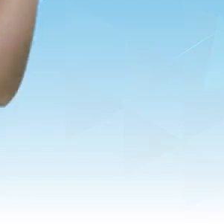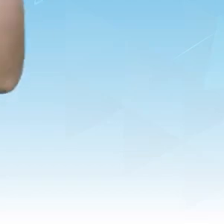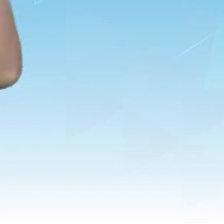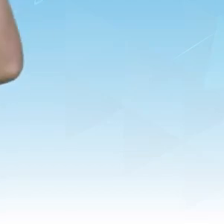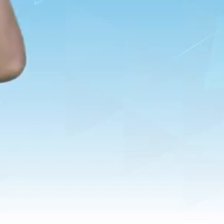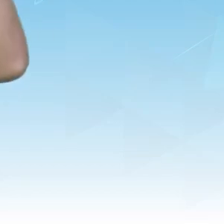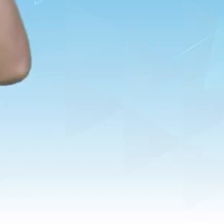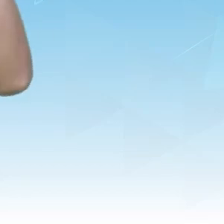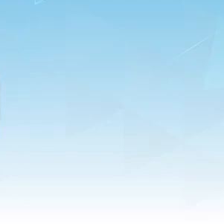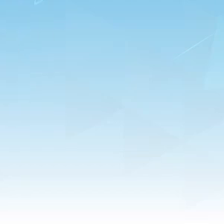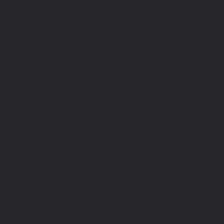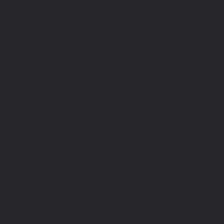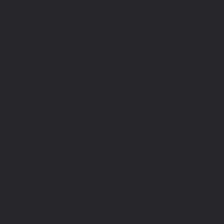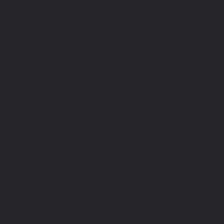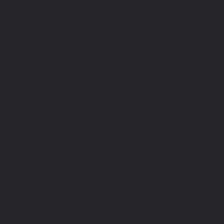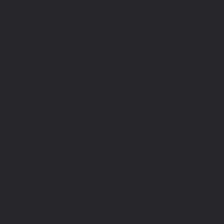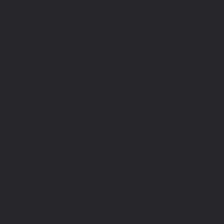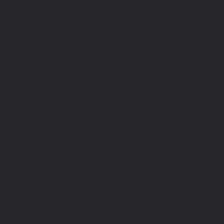conosco até o próximo capítulo.